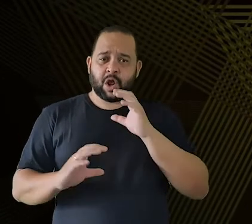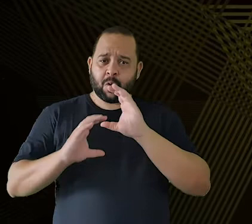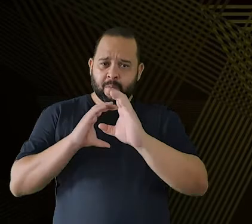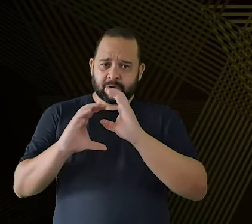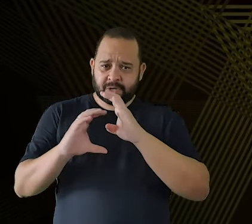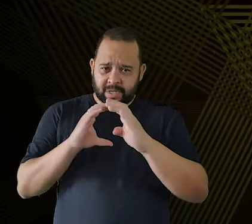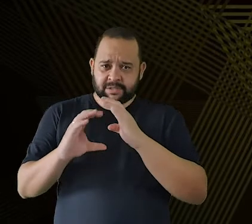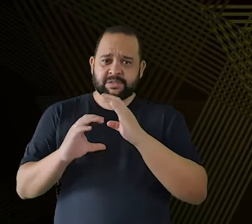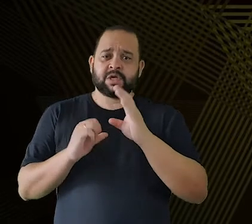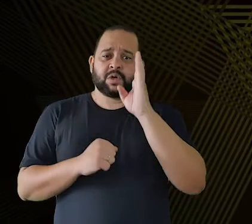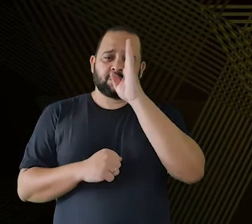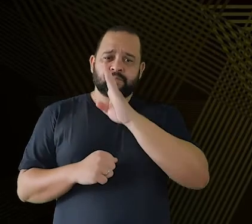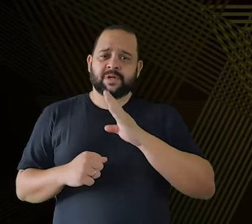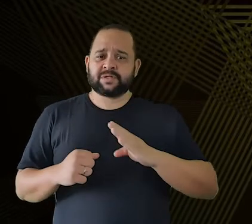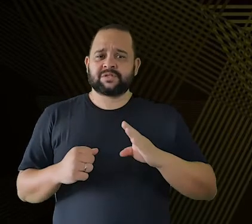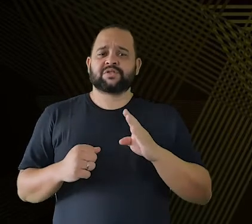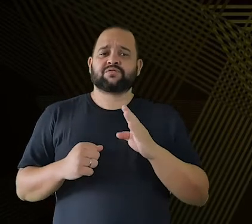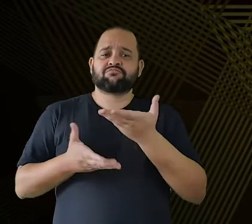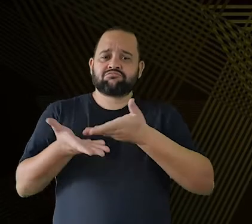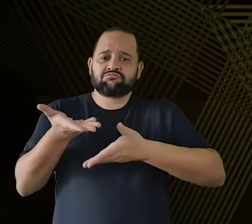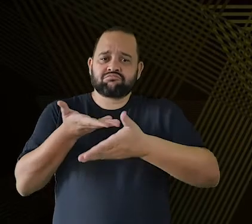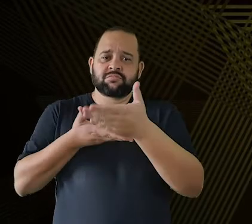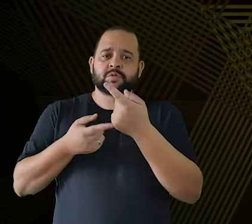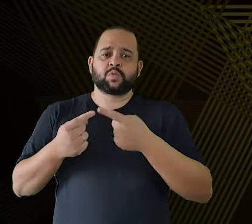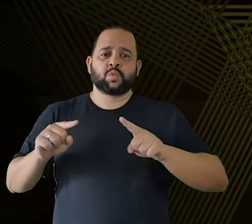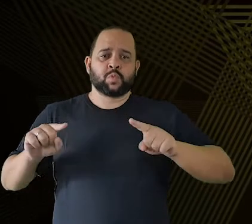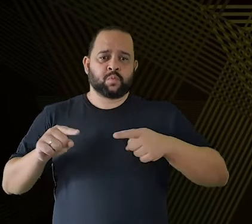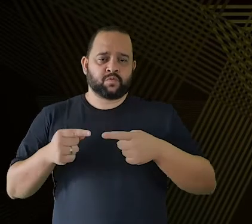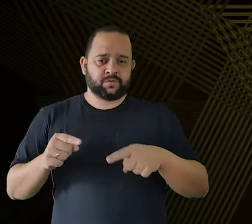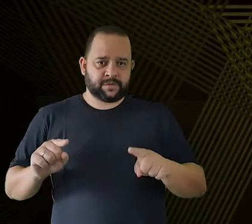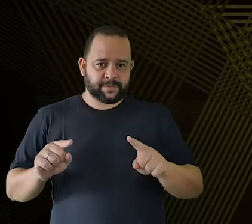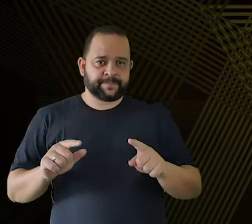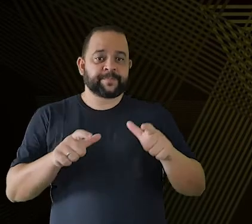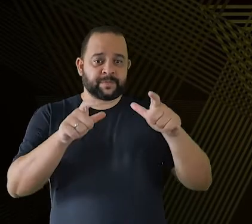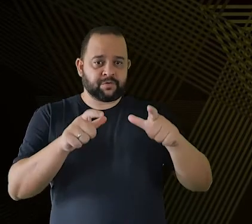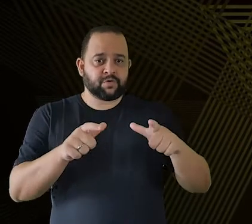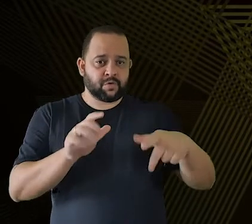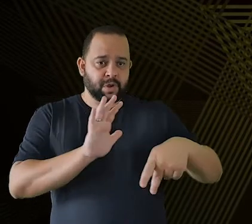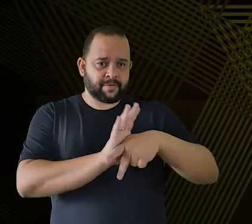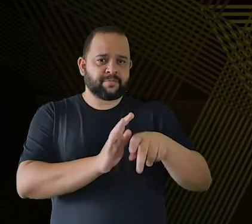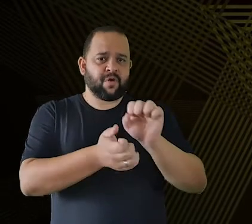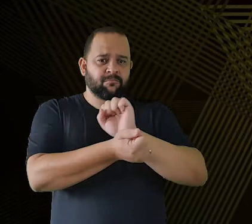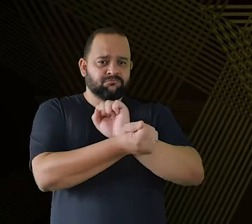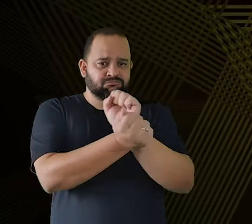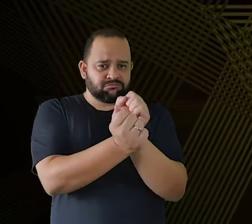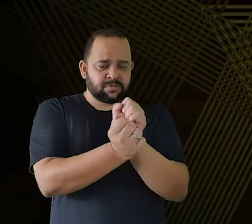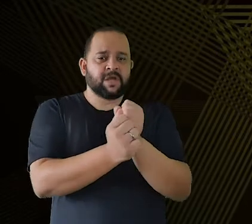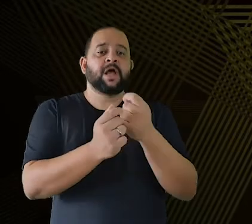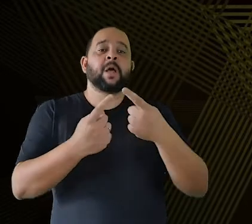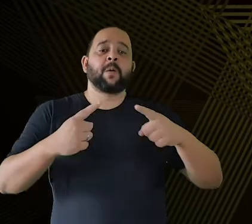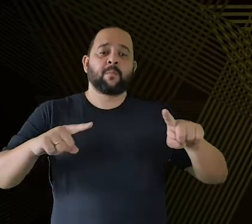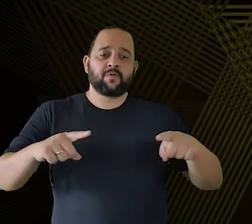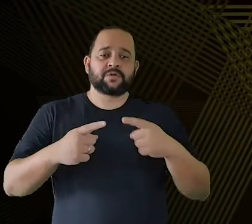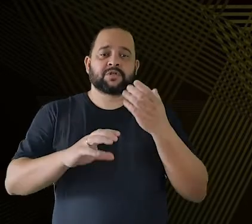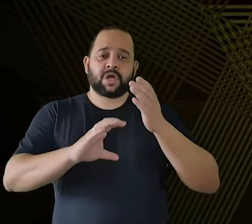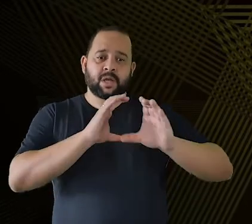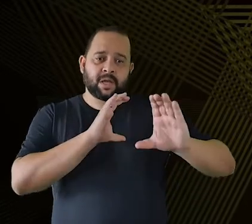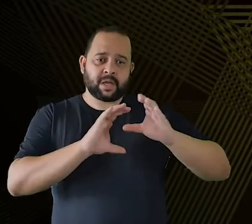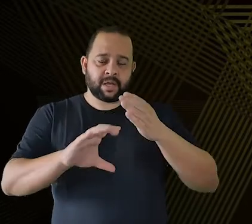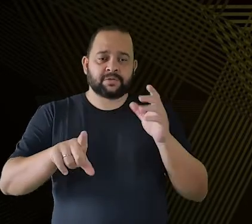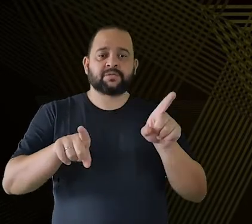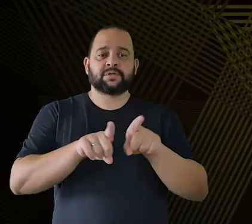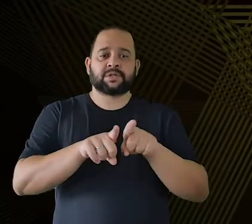através da música. Nos engenhos, essa música era feita com o canto e